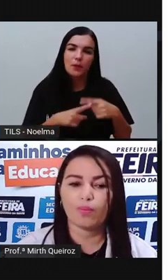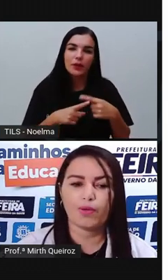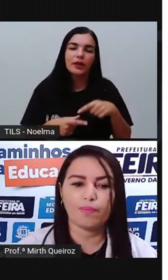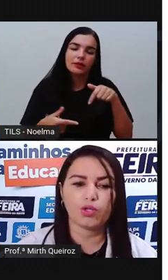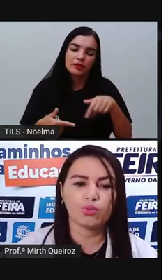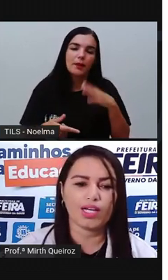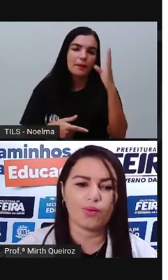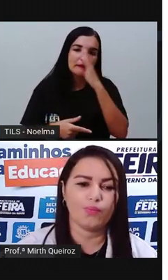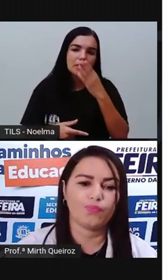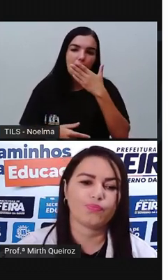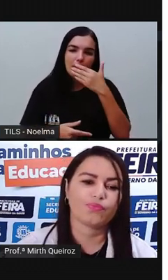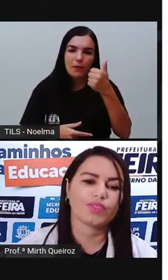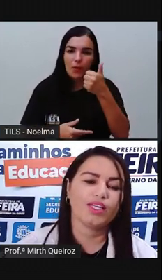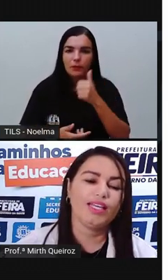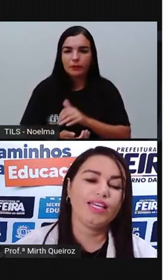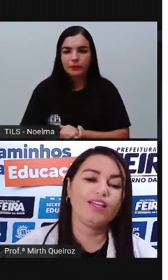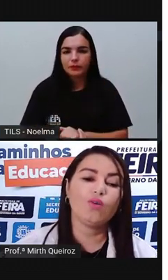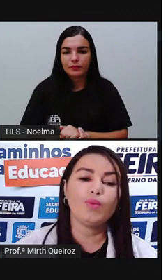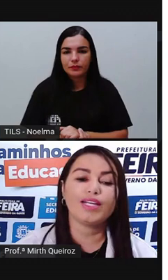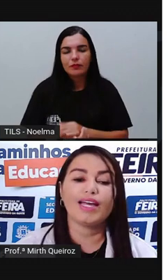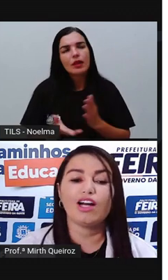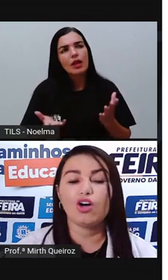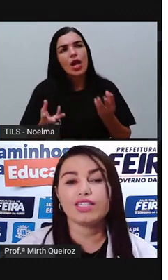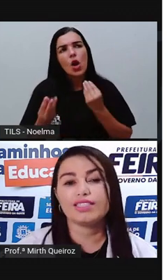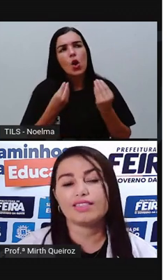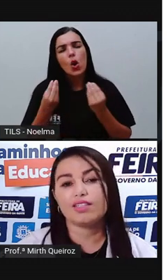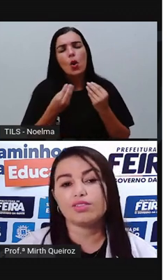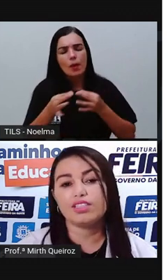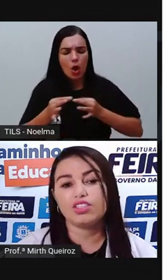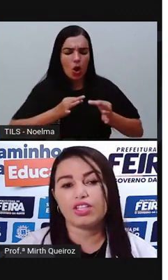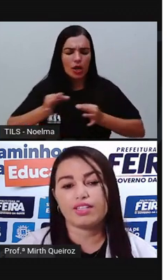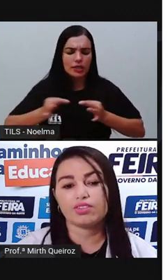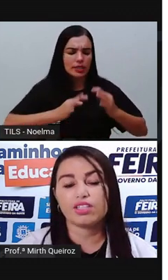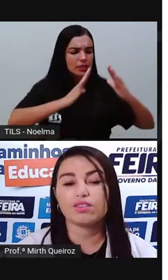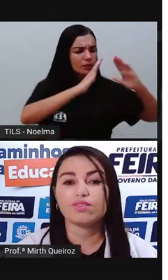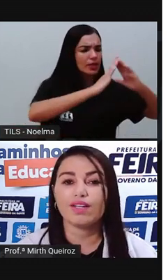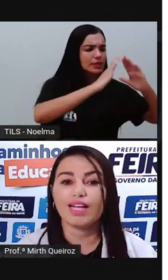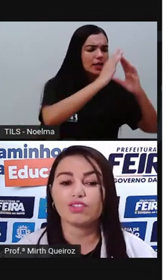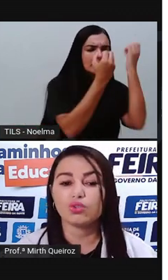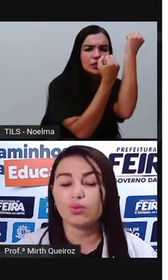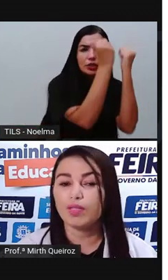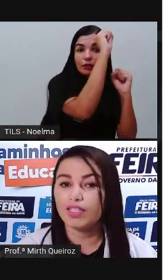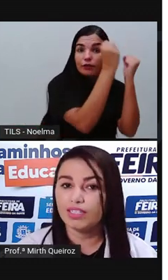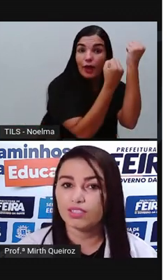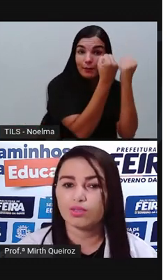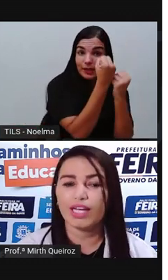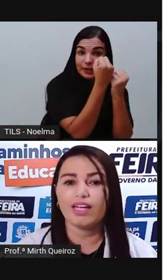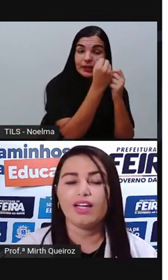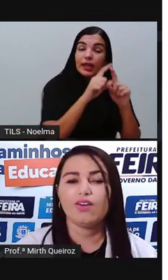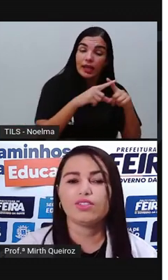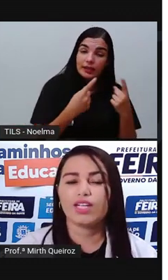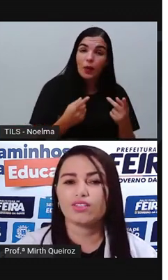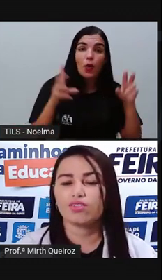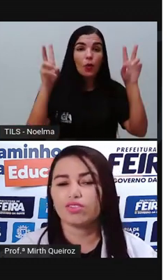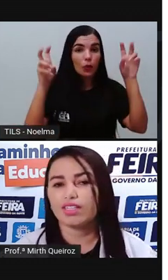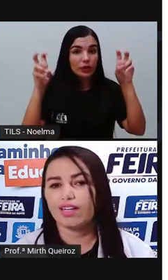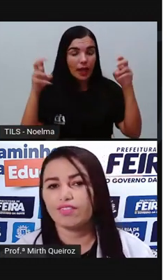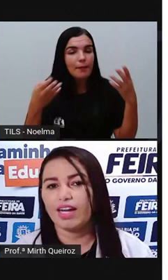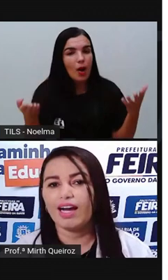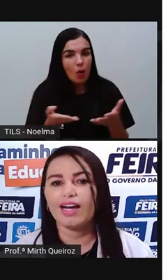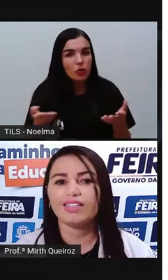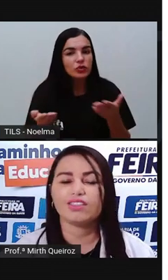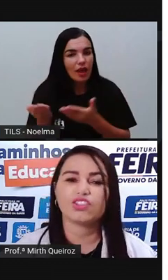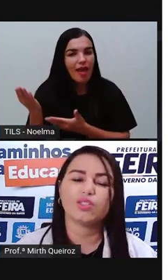pela metrópole Portugal. E como é que era a organização dos engenhos? Nós vamos falar sobre isso, né? Onde eram os